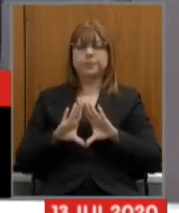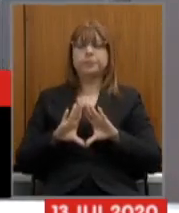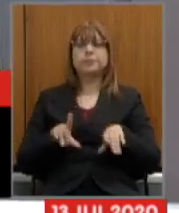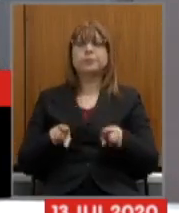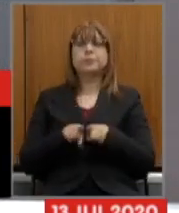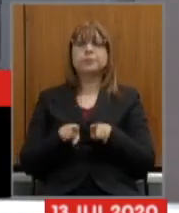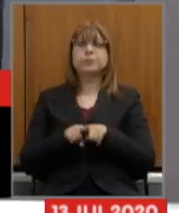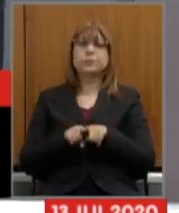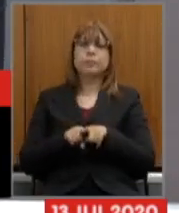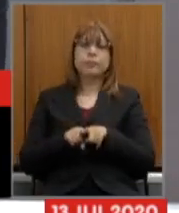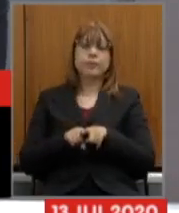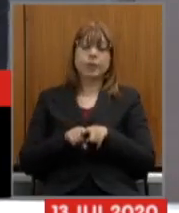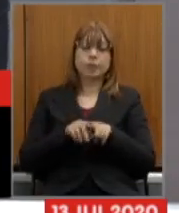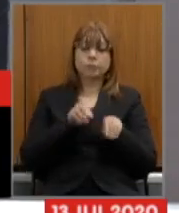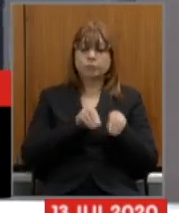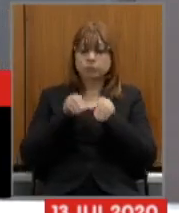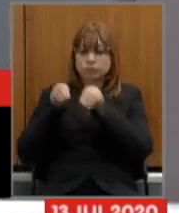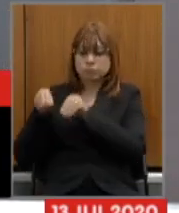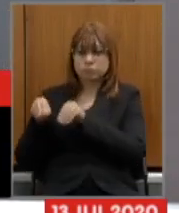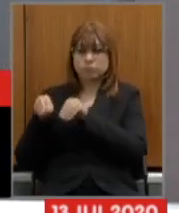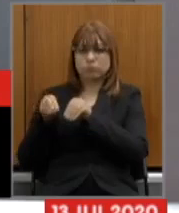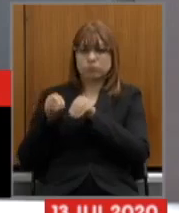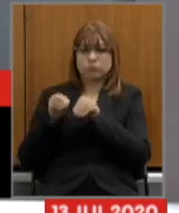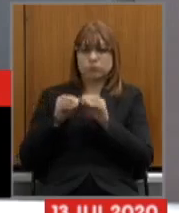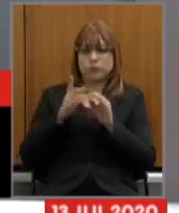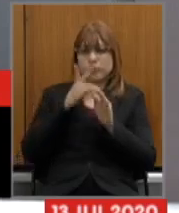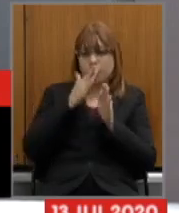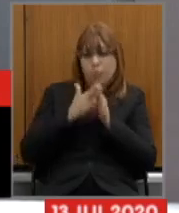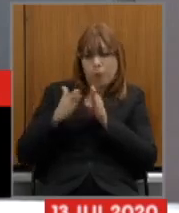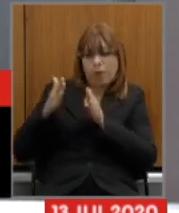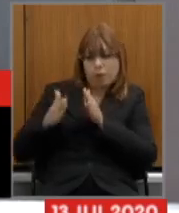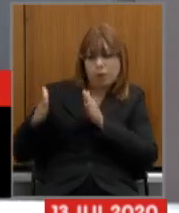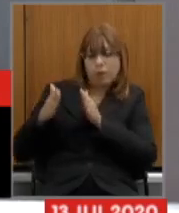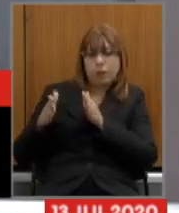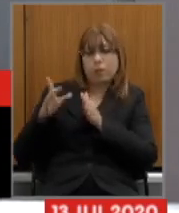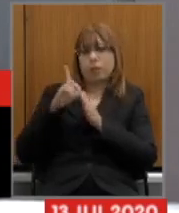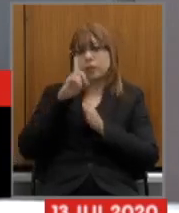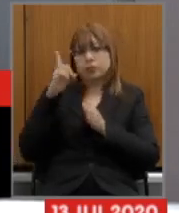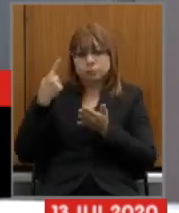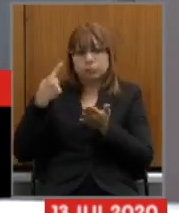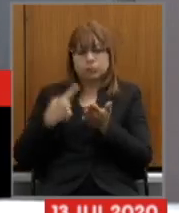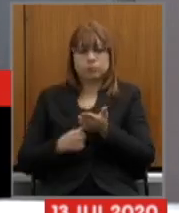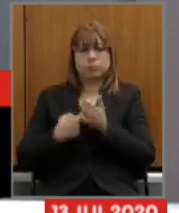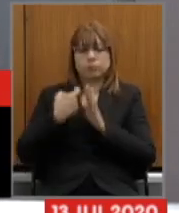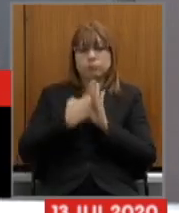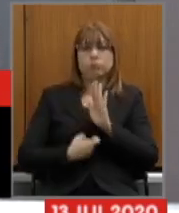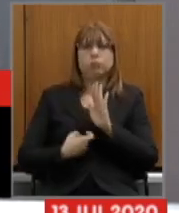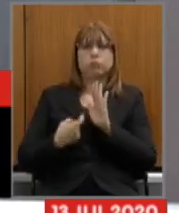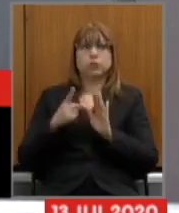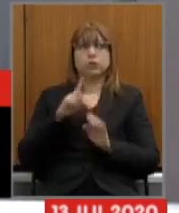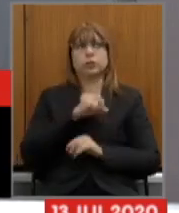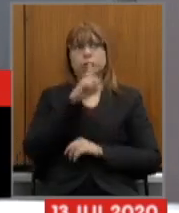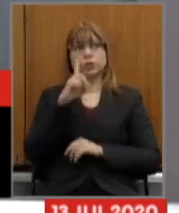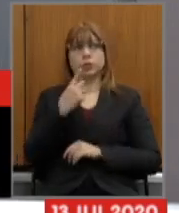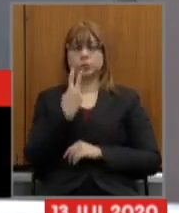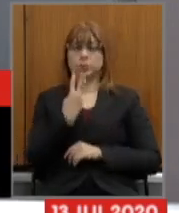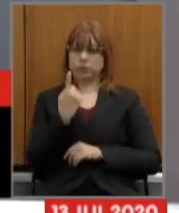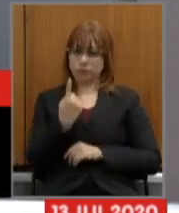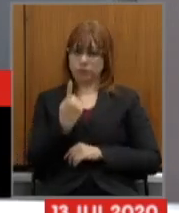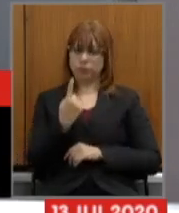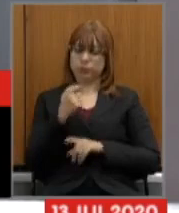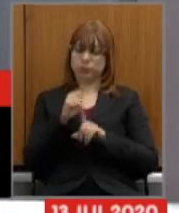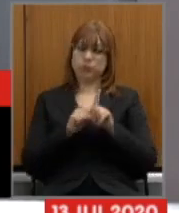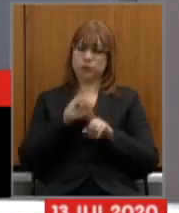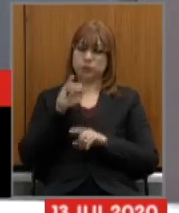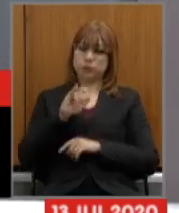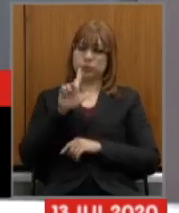prorrogação do prazo da portaria do Ministério da Economia do Governo Federal de 31 de julho nós já